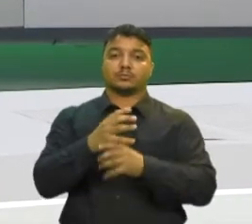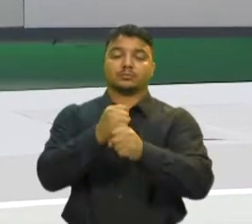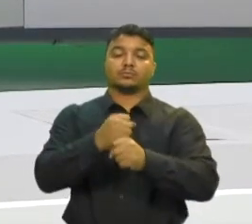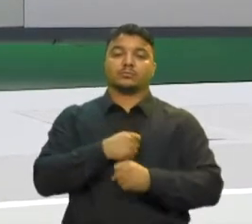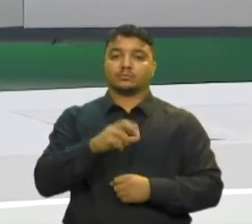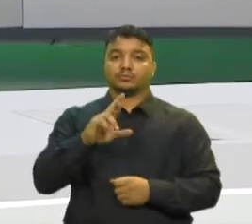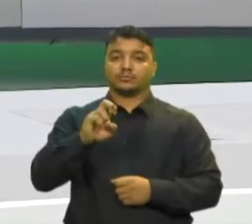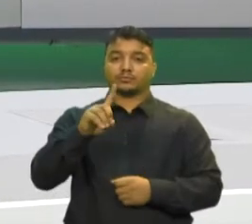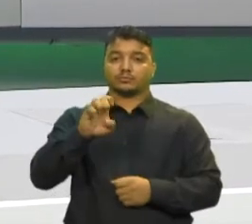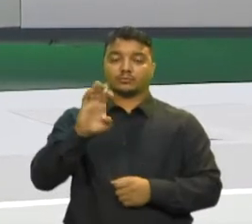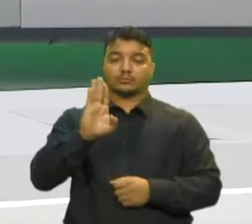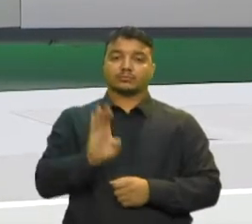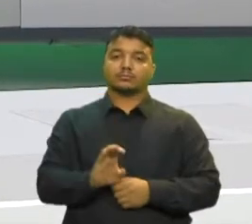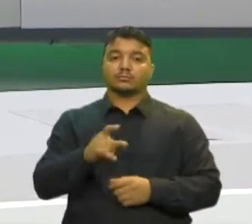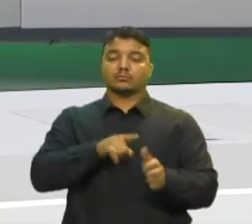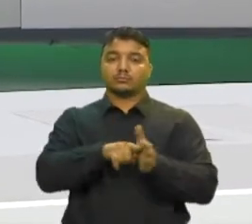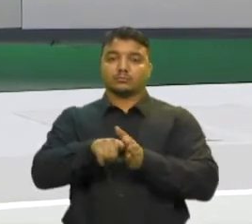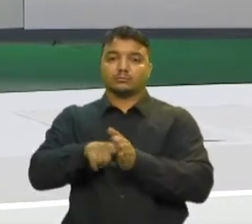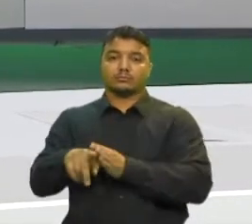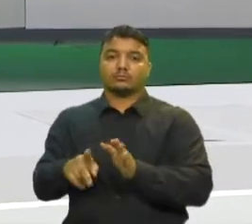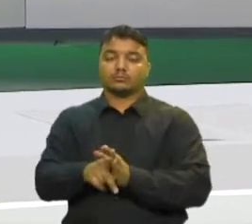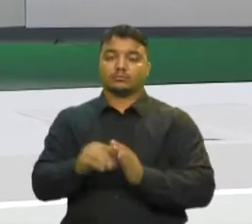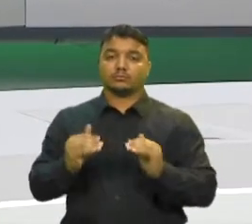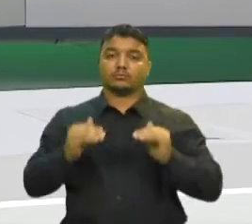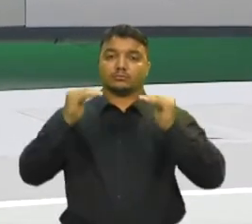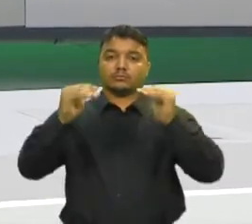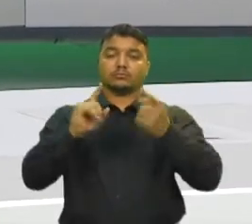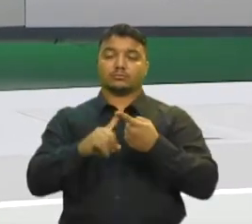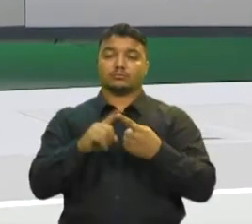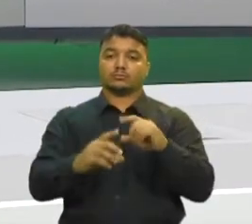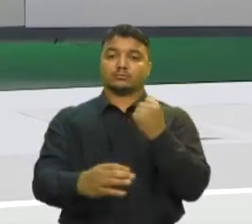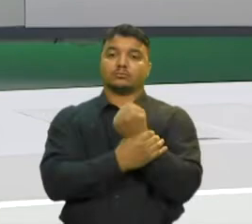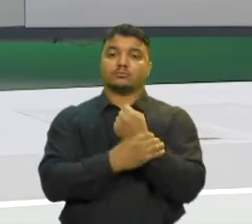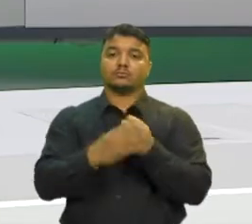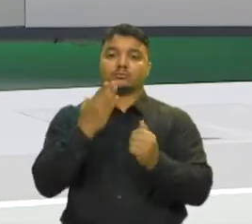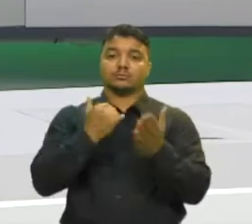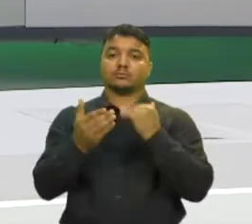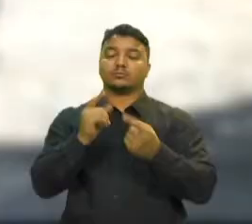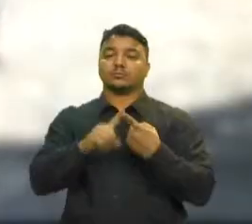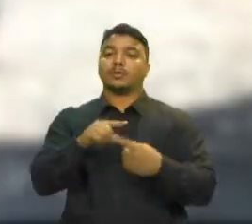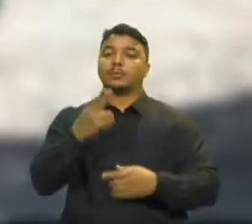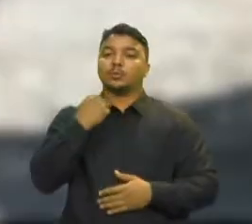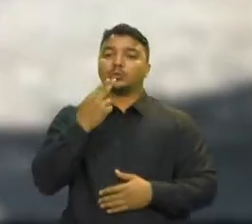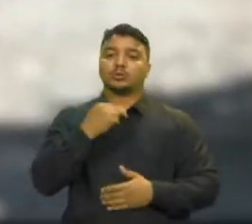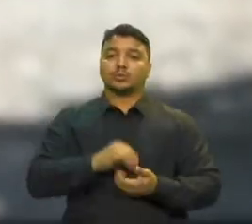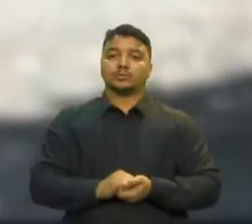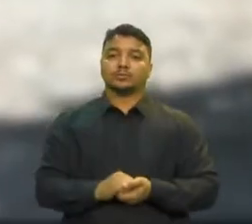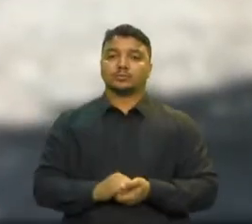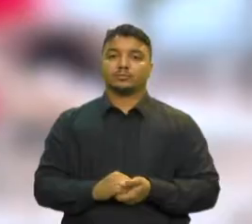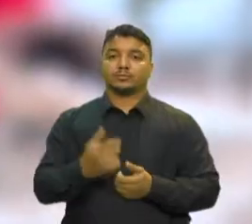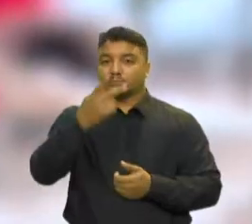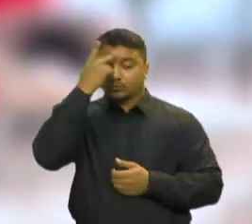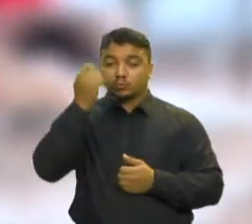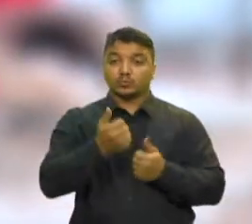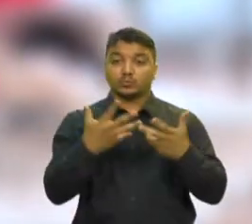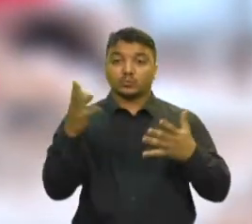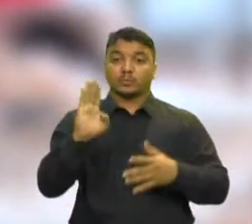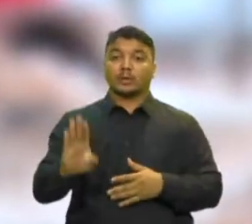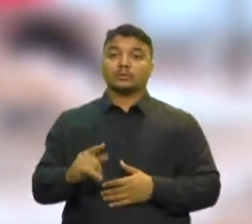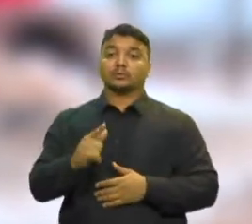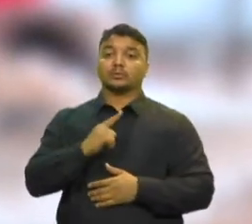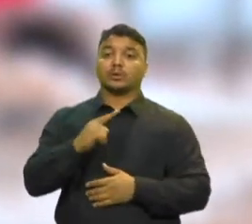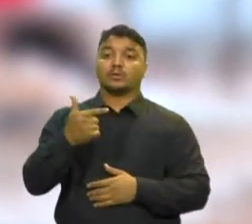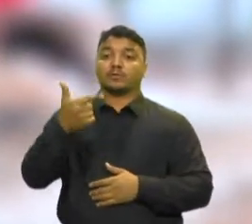Brasileira de Pesquisa em Soberania e Segurança Alimentar e Nutricional O número de brasileiros que passam